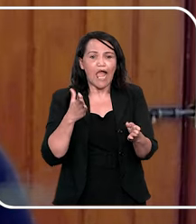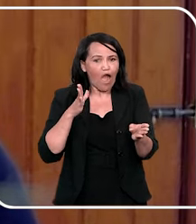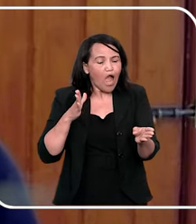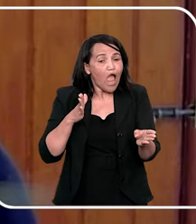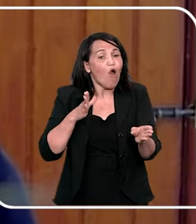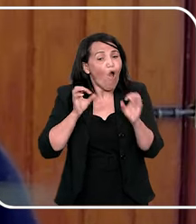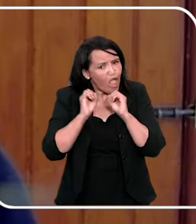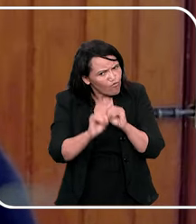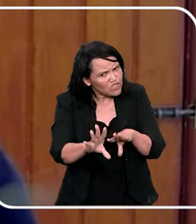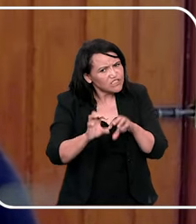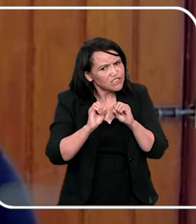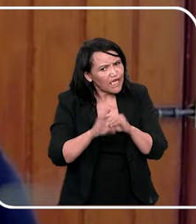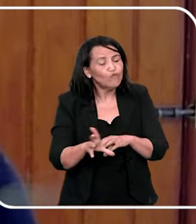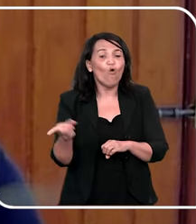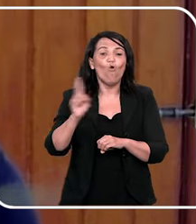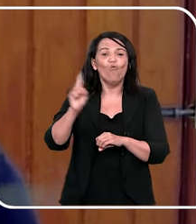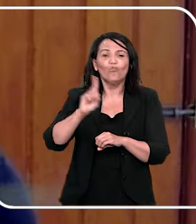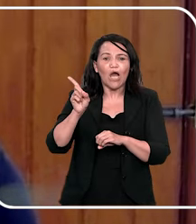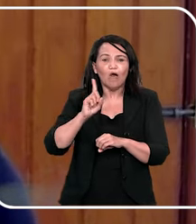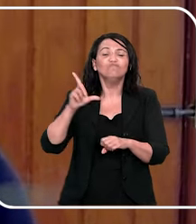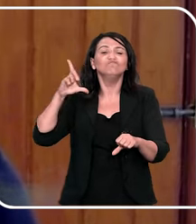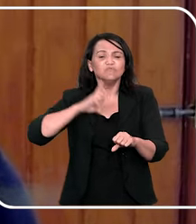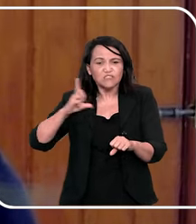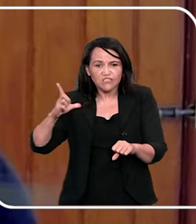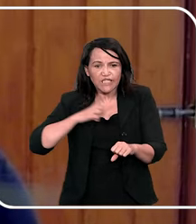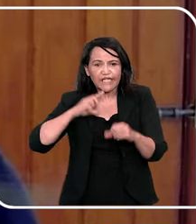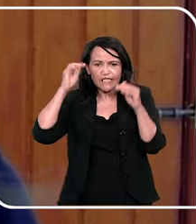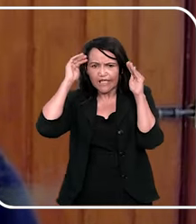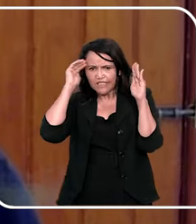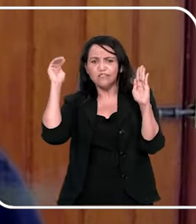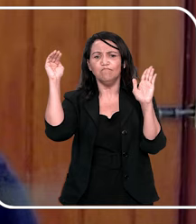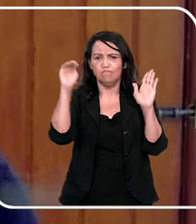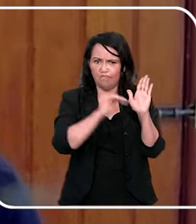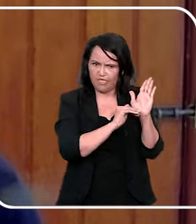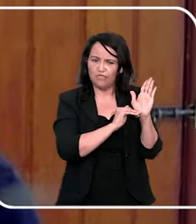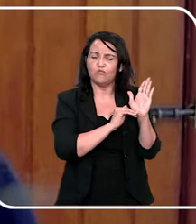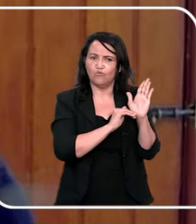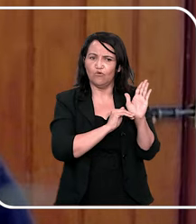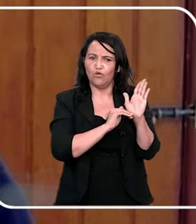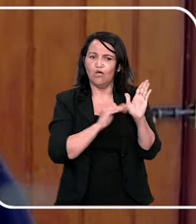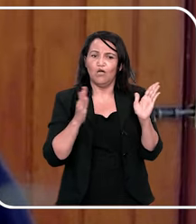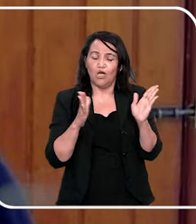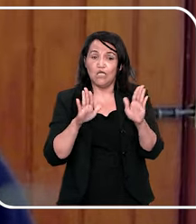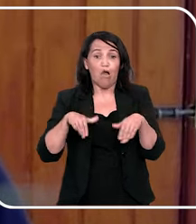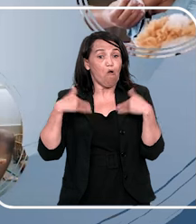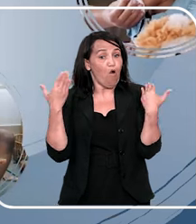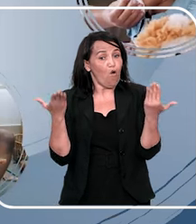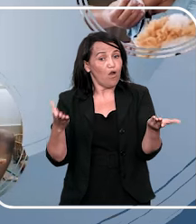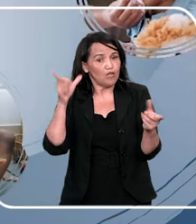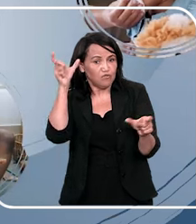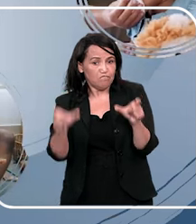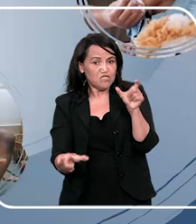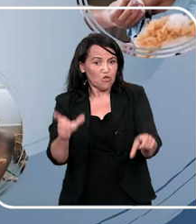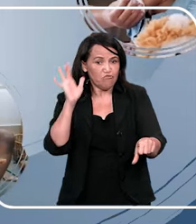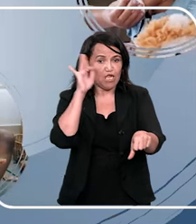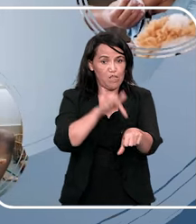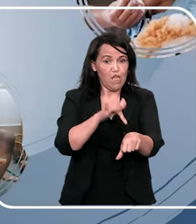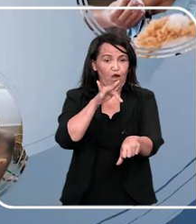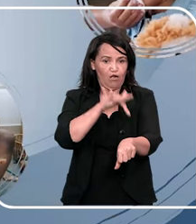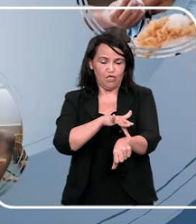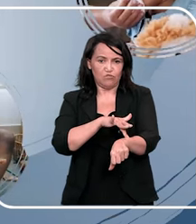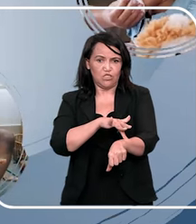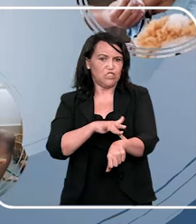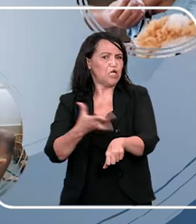porque é essa mensagem, o não dela é não e tem que ser respeitado, quando alguém estiver